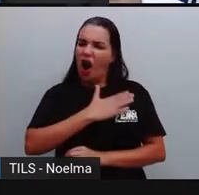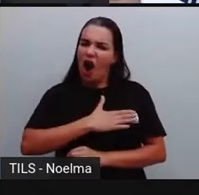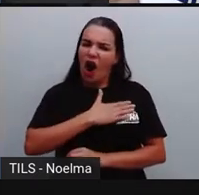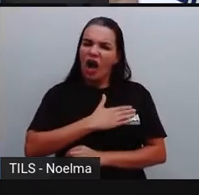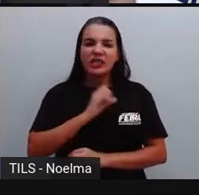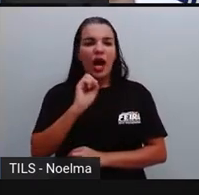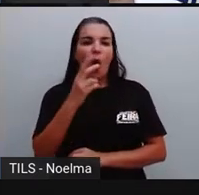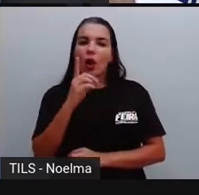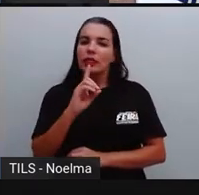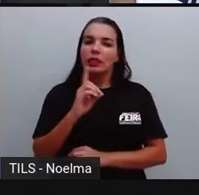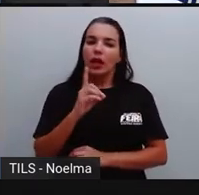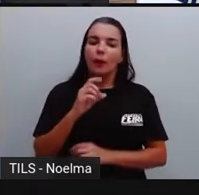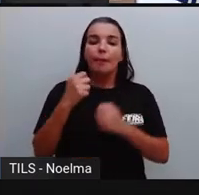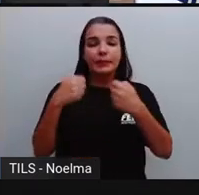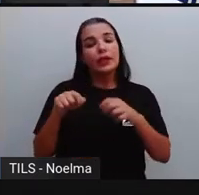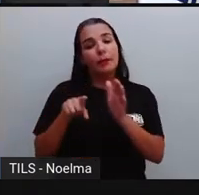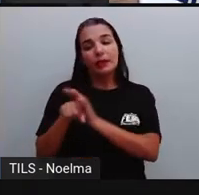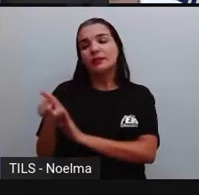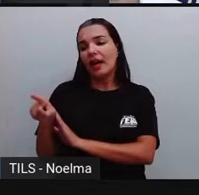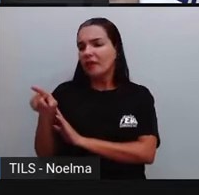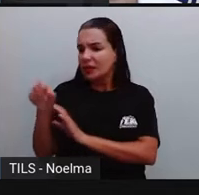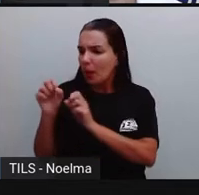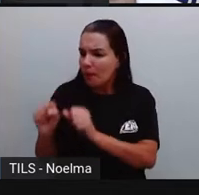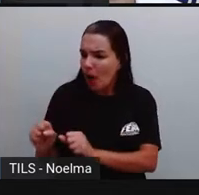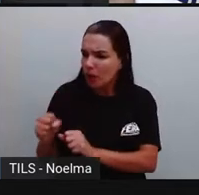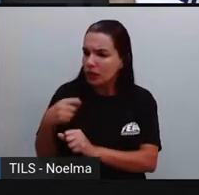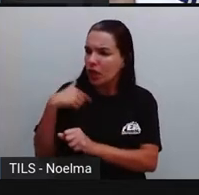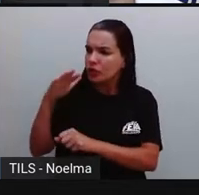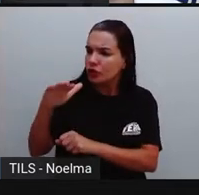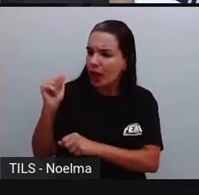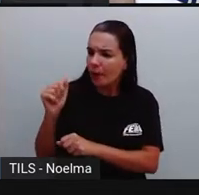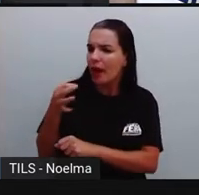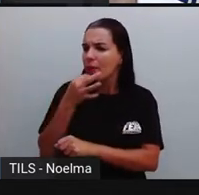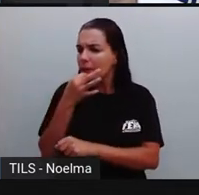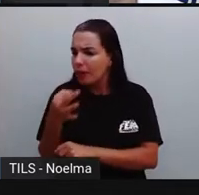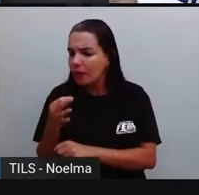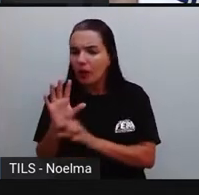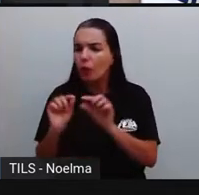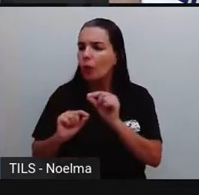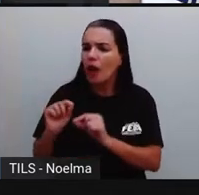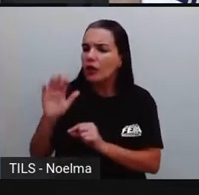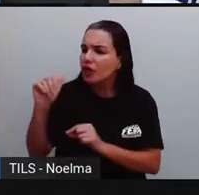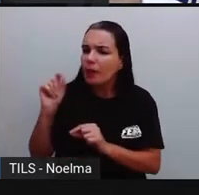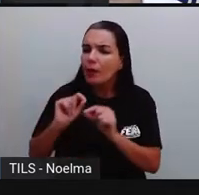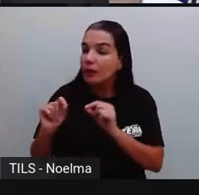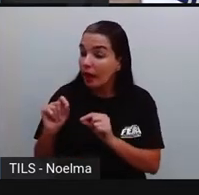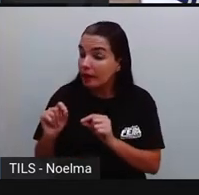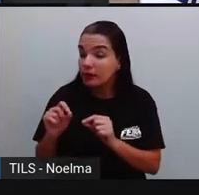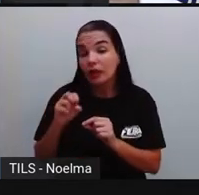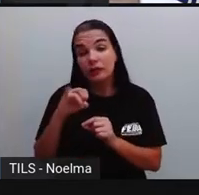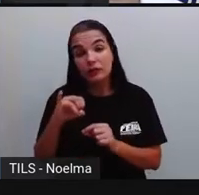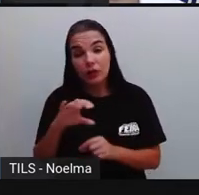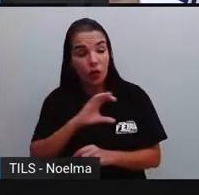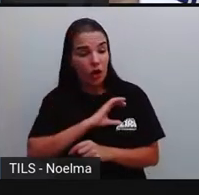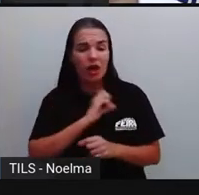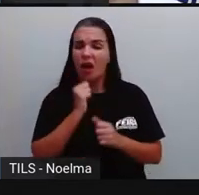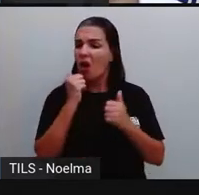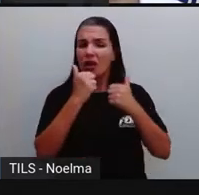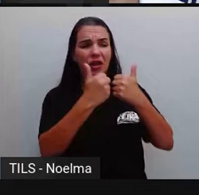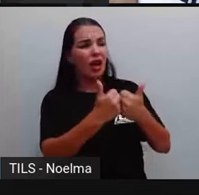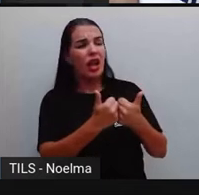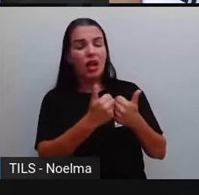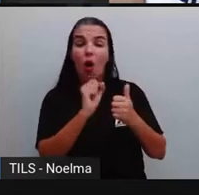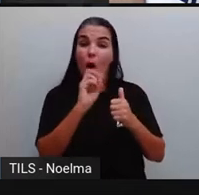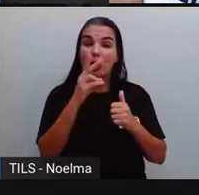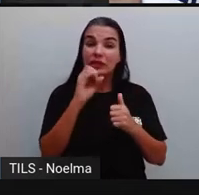desse apelido, eu posso perguntar. Eu posso te chamar de... e falo o apelido? Se o coleguinha falar que não, que